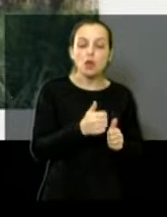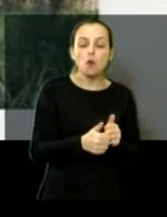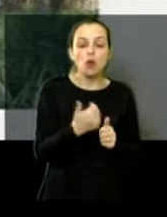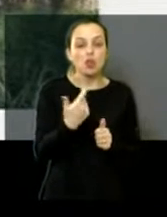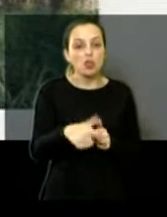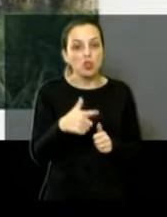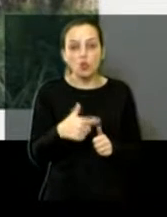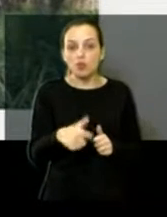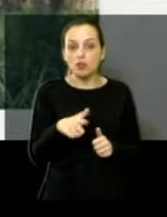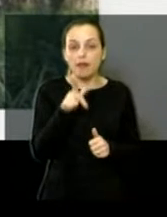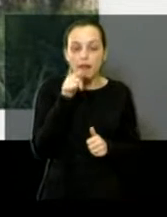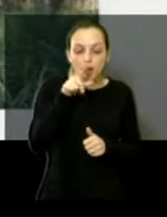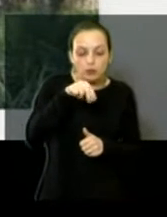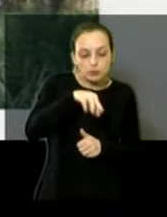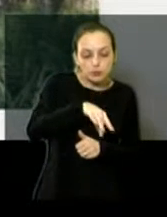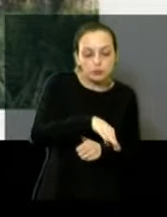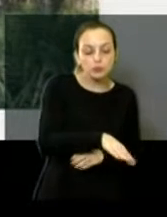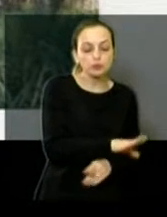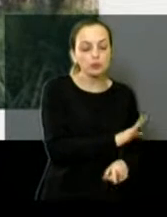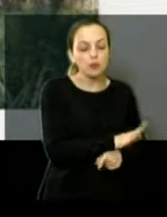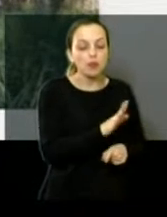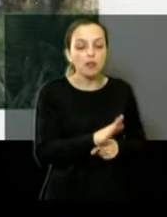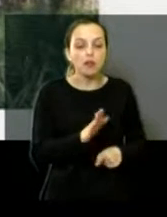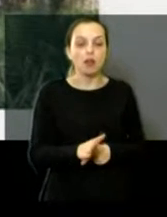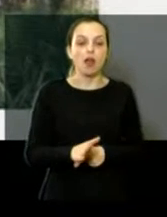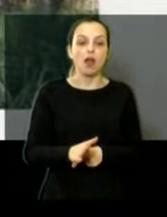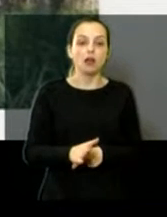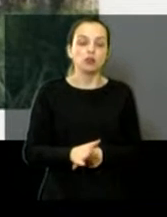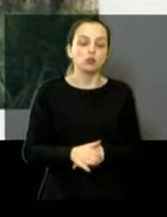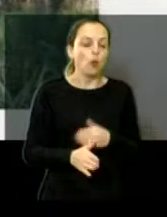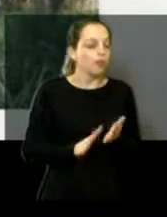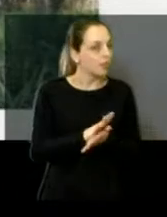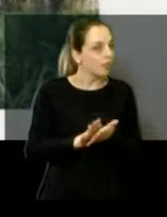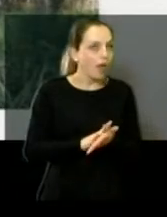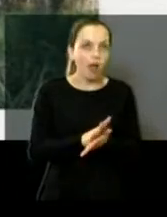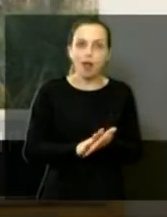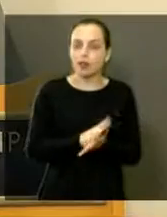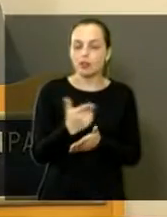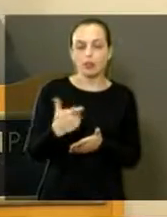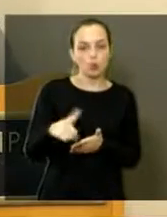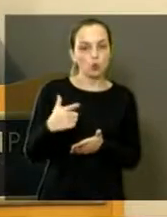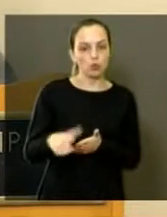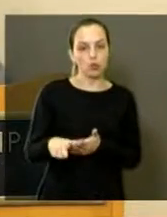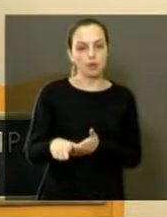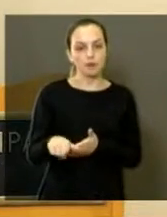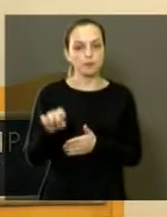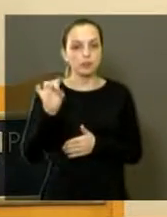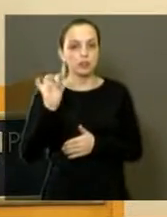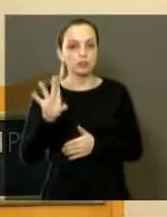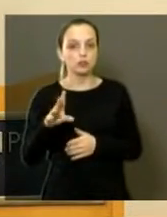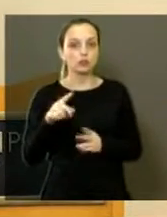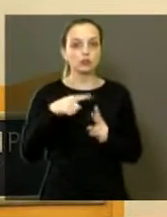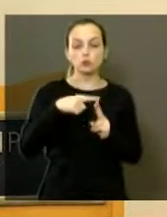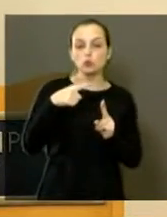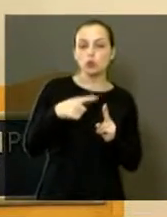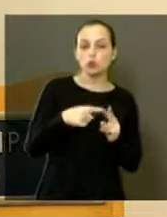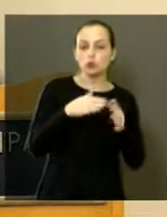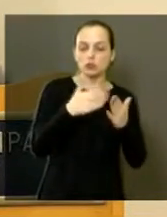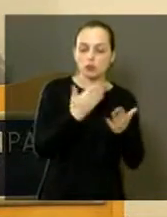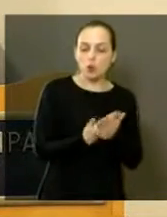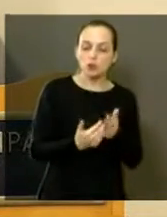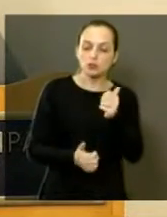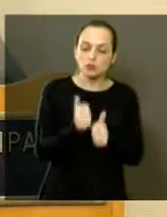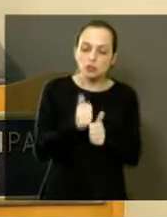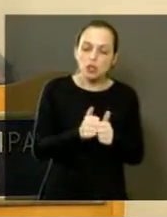irrigação. Foi tirado tudo em irrigação. Nem borracha para molhar o campo. Somente duas escolinhas que vão duas